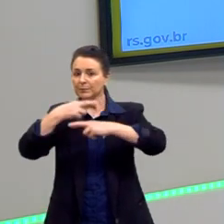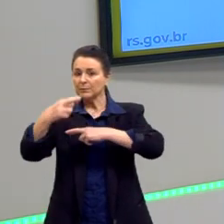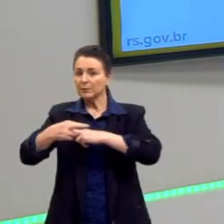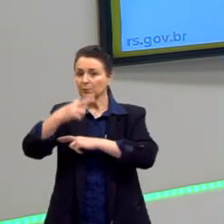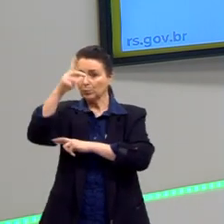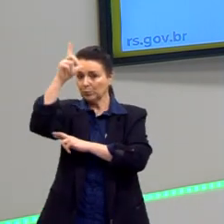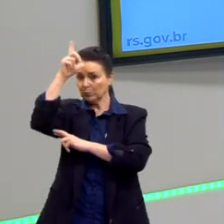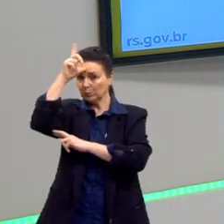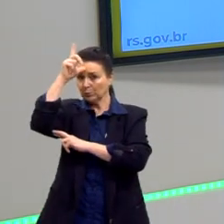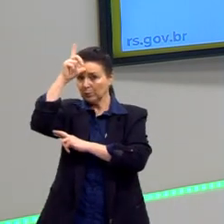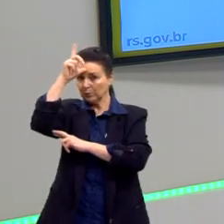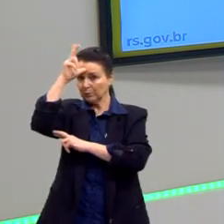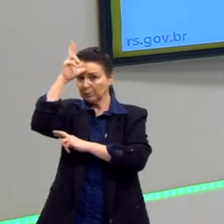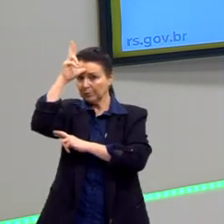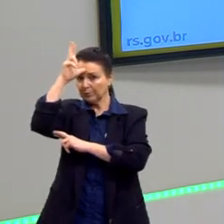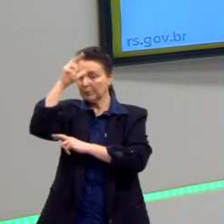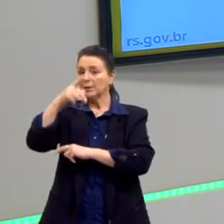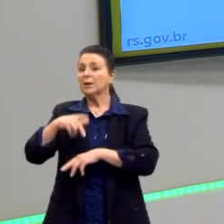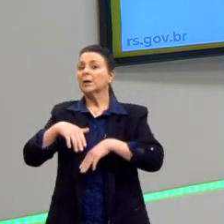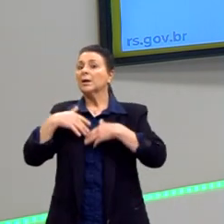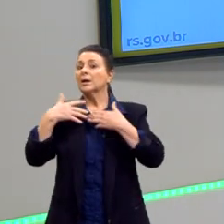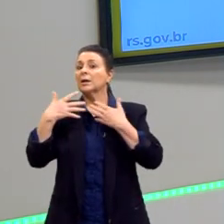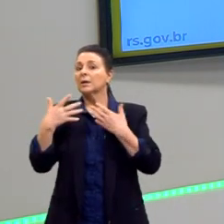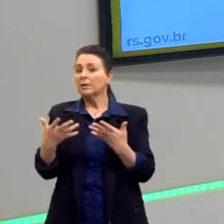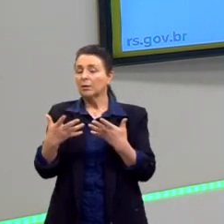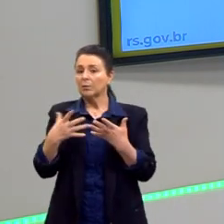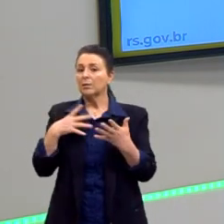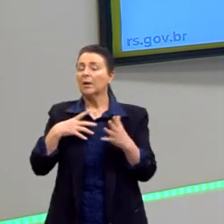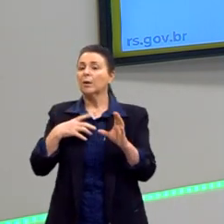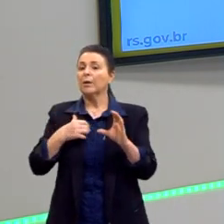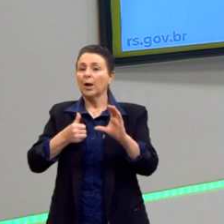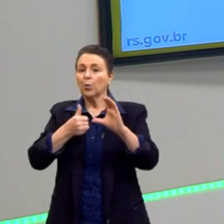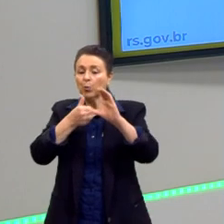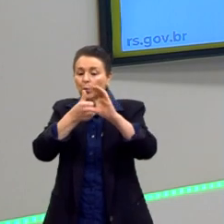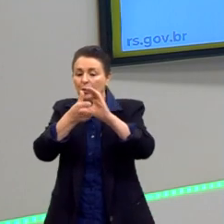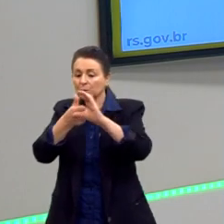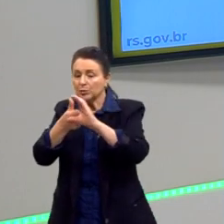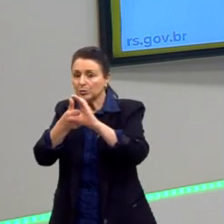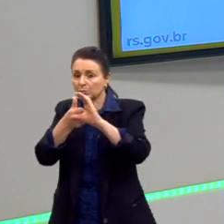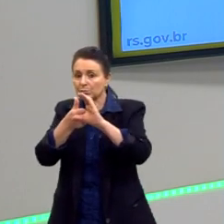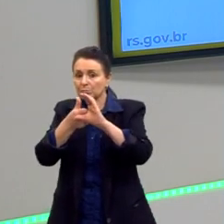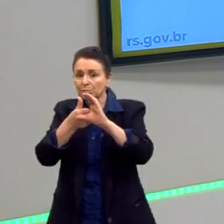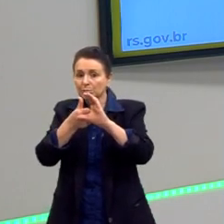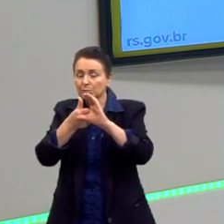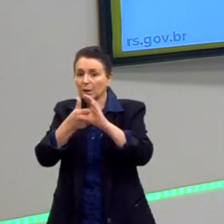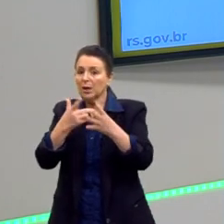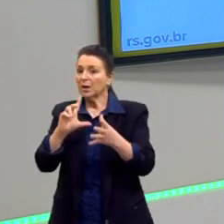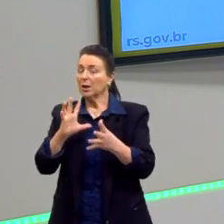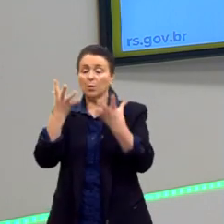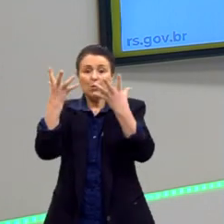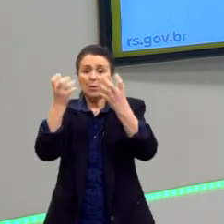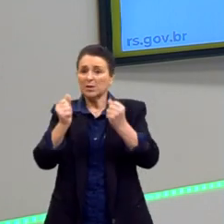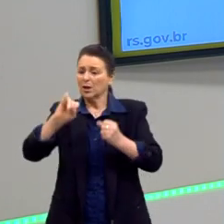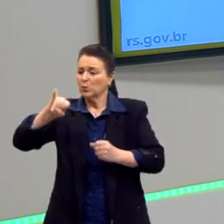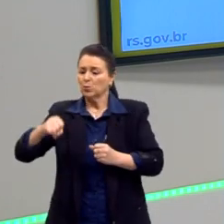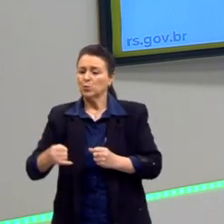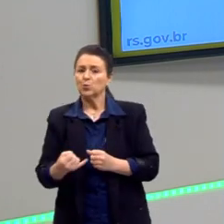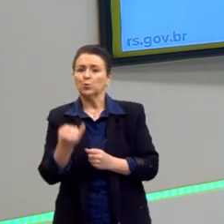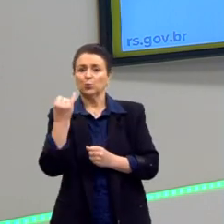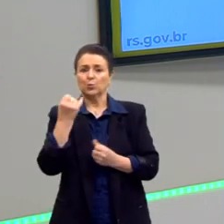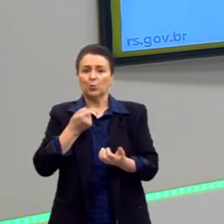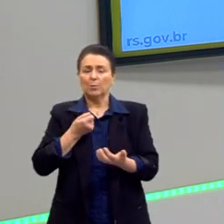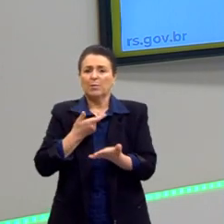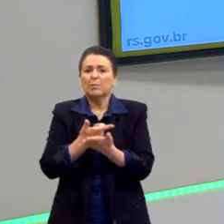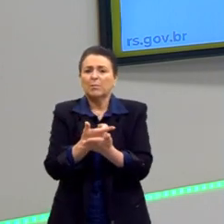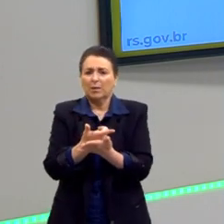e essa reforma vai avançando. Nós temos o cristianismo, que condena lucro, usura, juros, para o cristianismo,